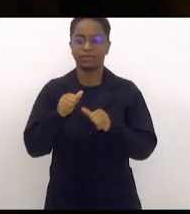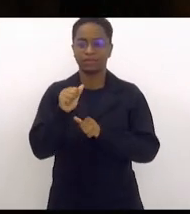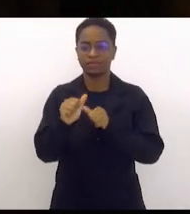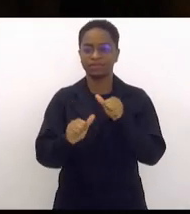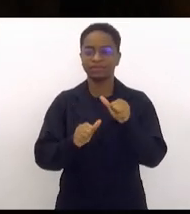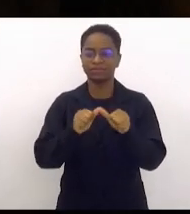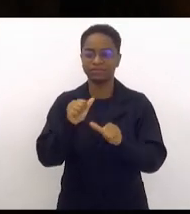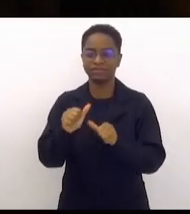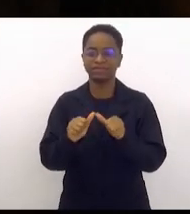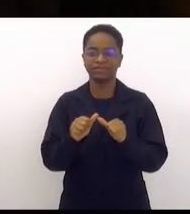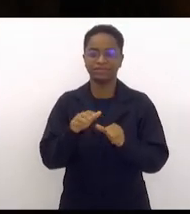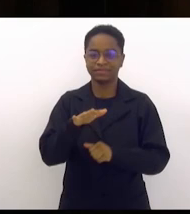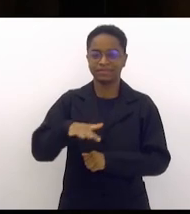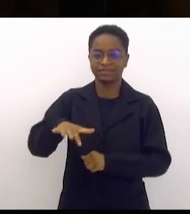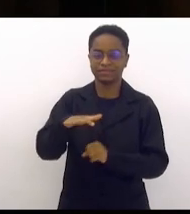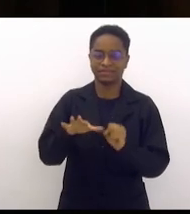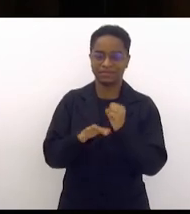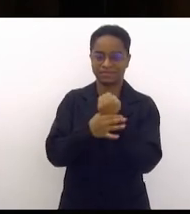segurança pública